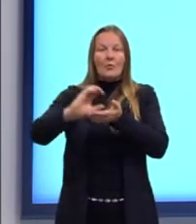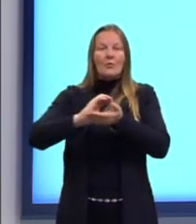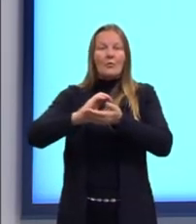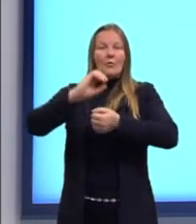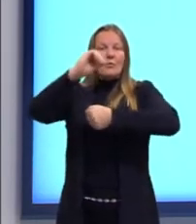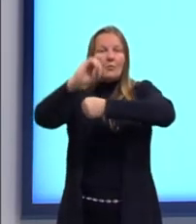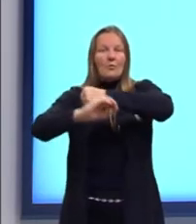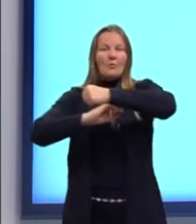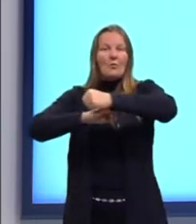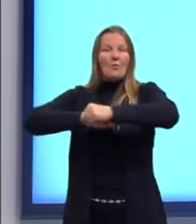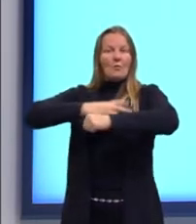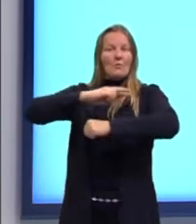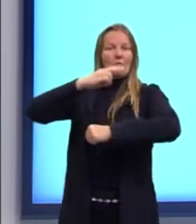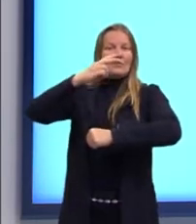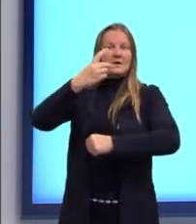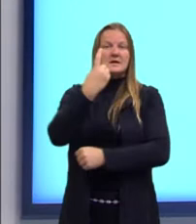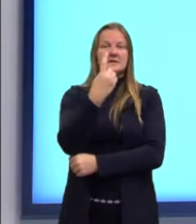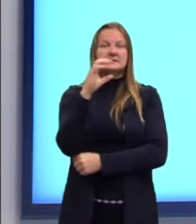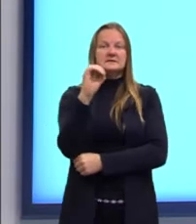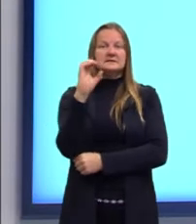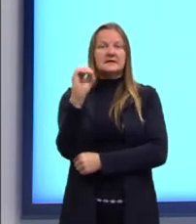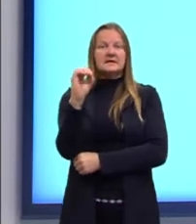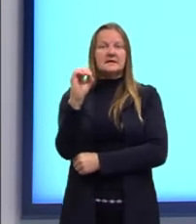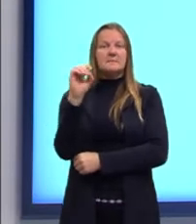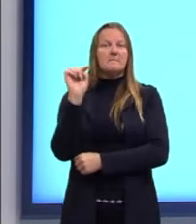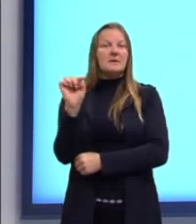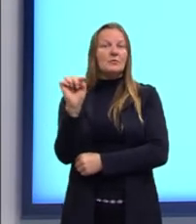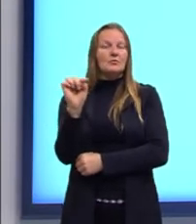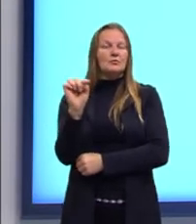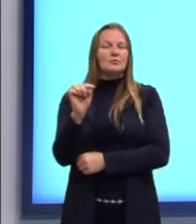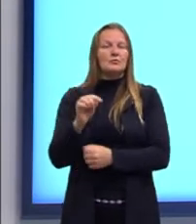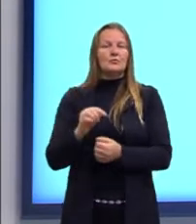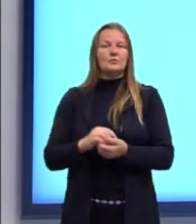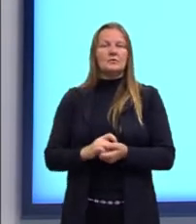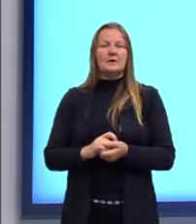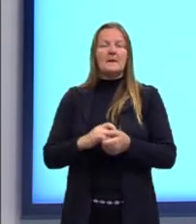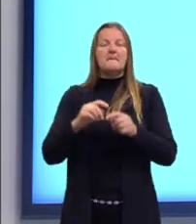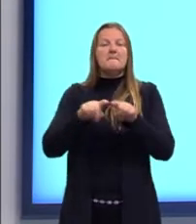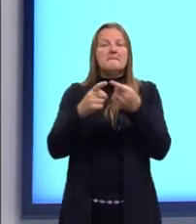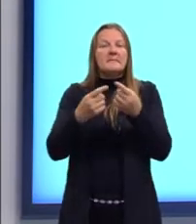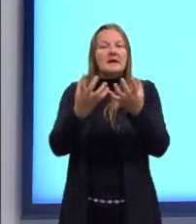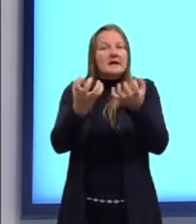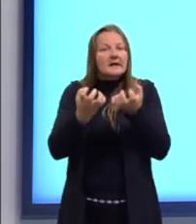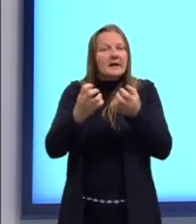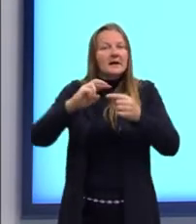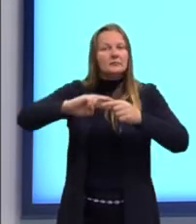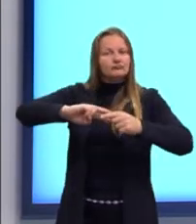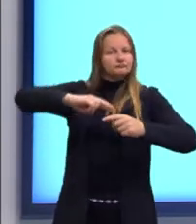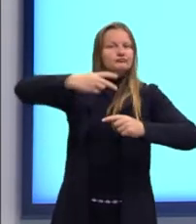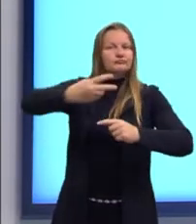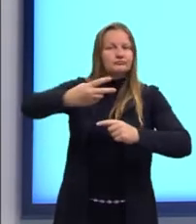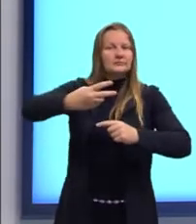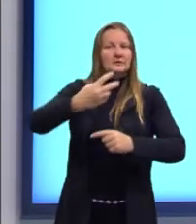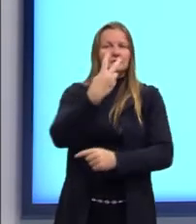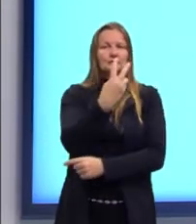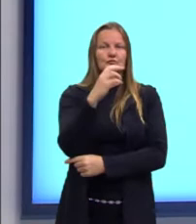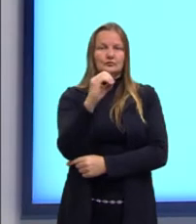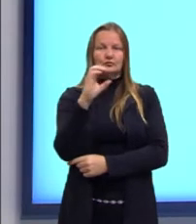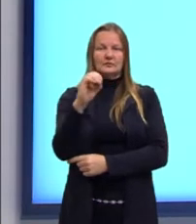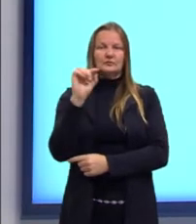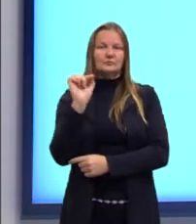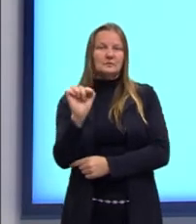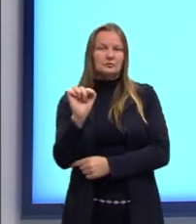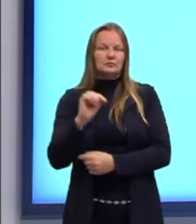capital, seria de 100 mil. E a gente quer que o valor duplique, então a gente espera, né, que no final nós tenhamos ali